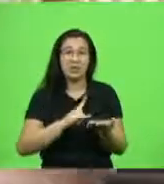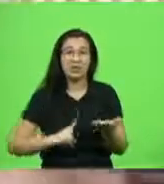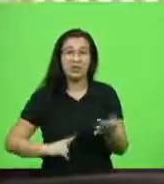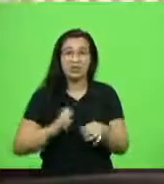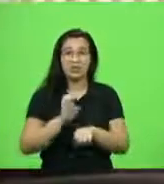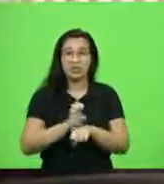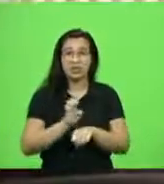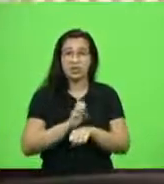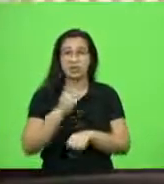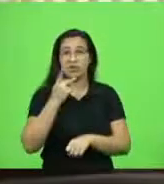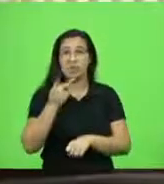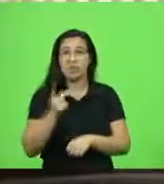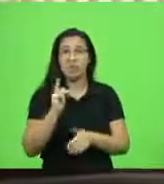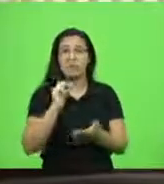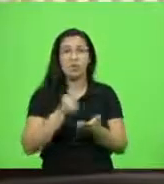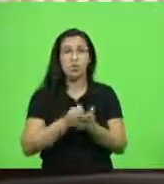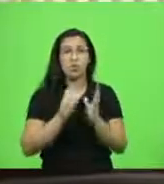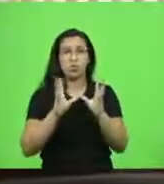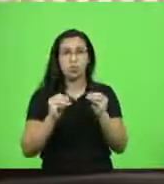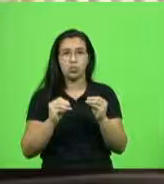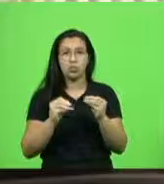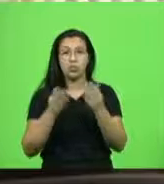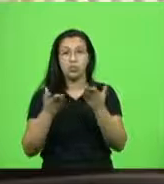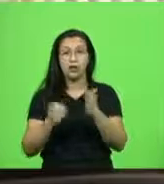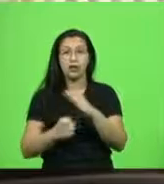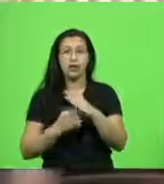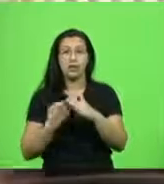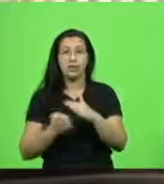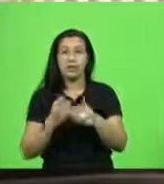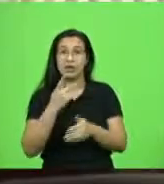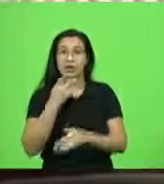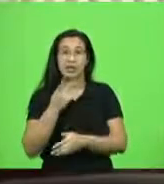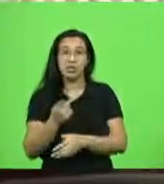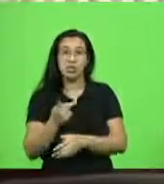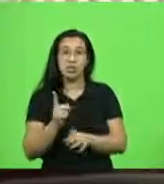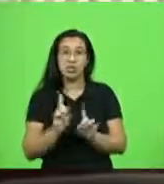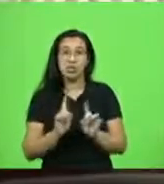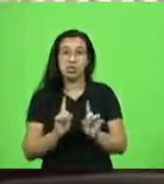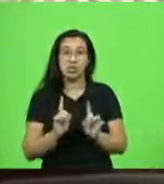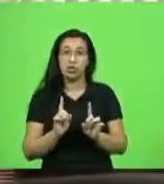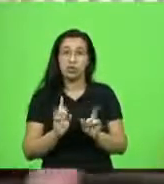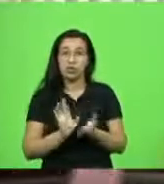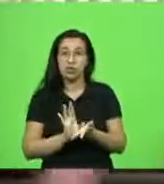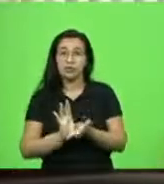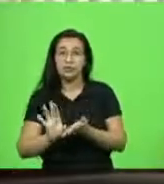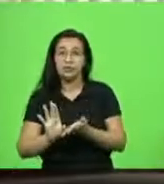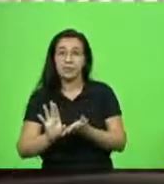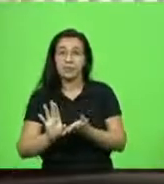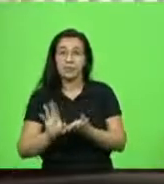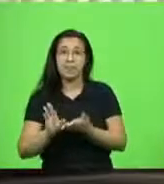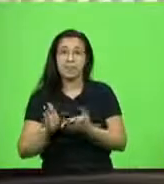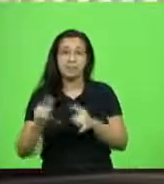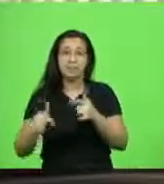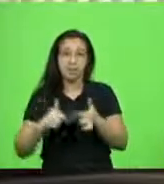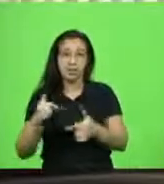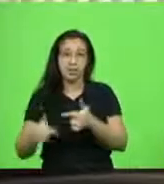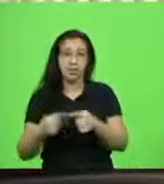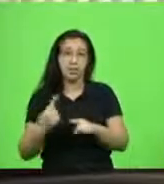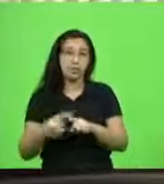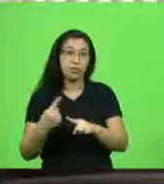pagou tudo e a OZZ diz que não passa para os funcionários porque o governo do Estado